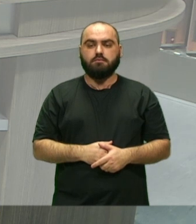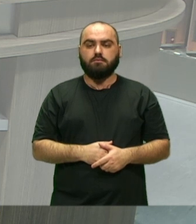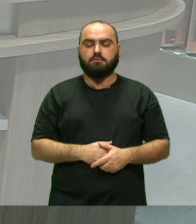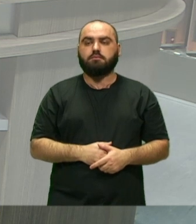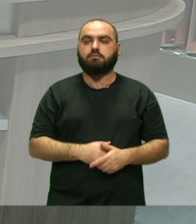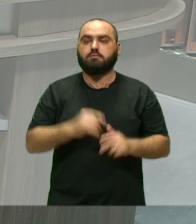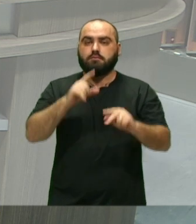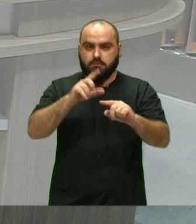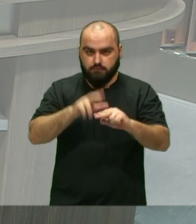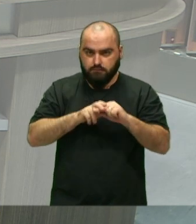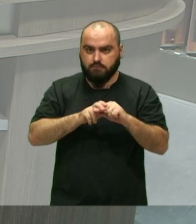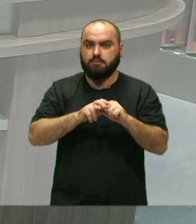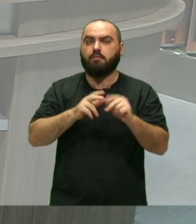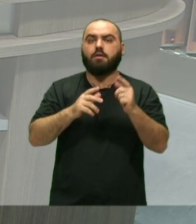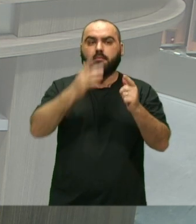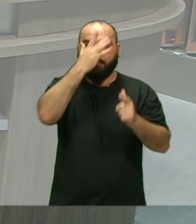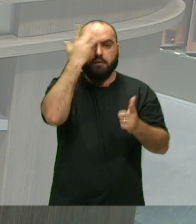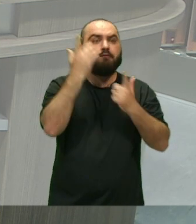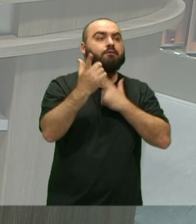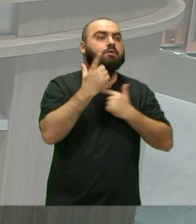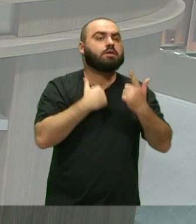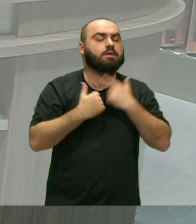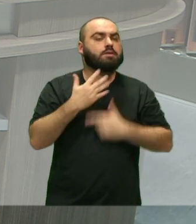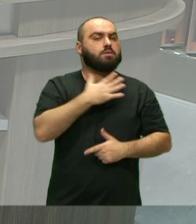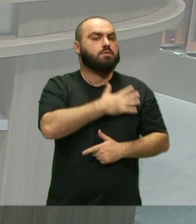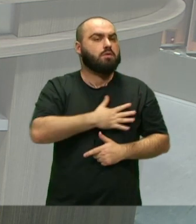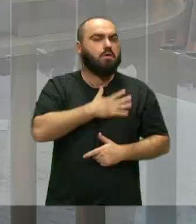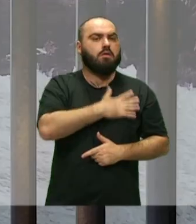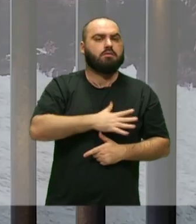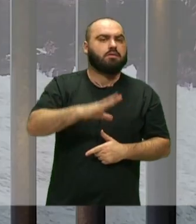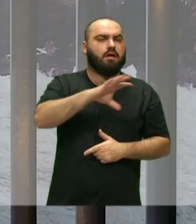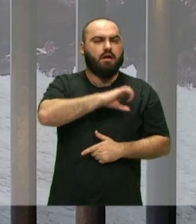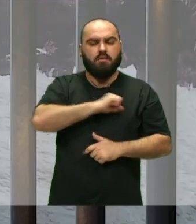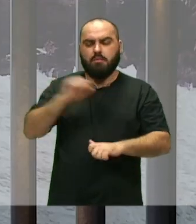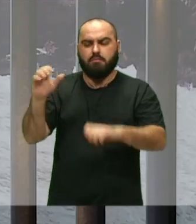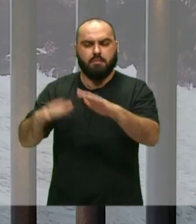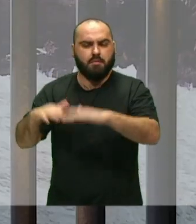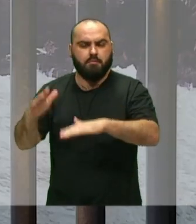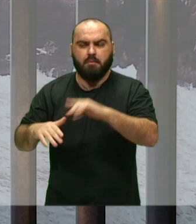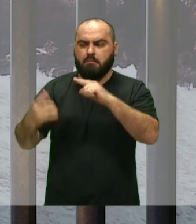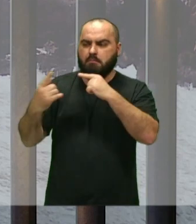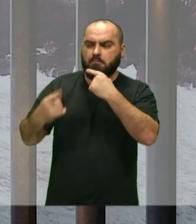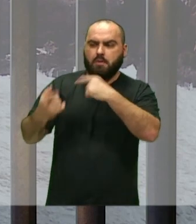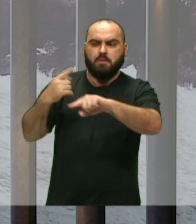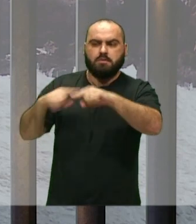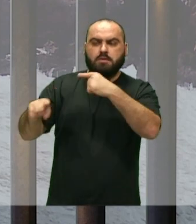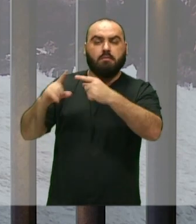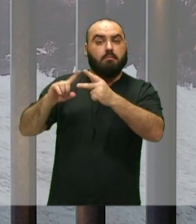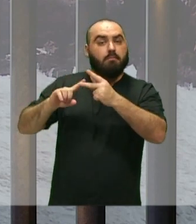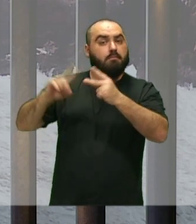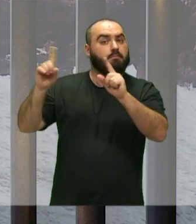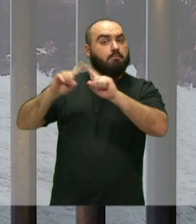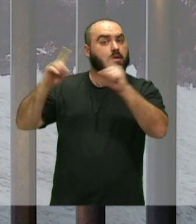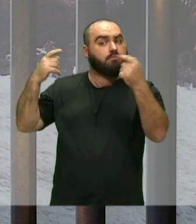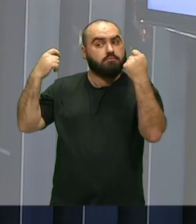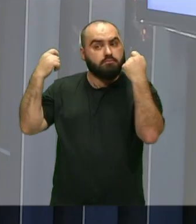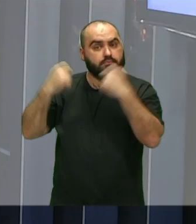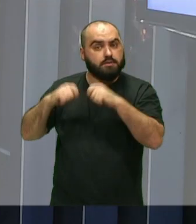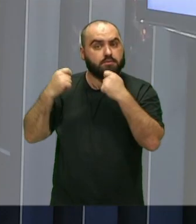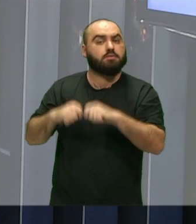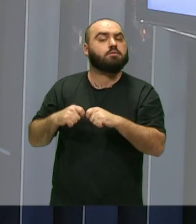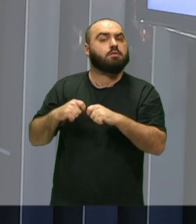O desejo O gostar O amar A cultura O batuque A música Com essa proporção Mesmo De